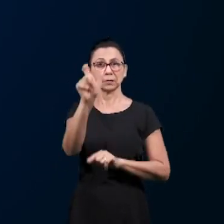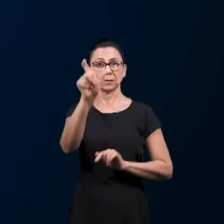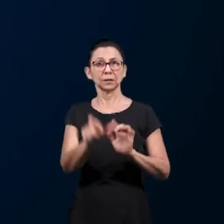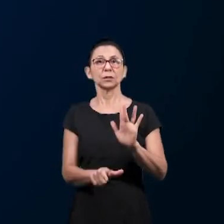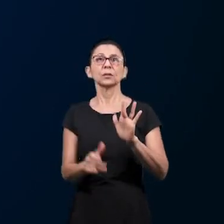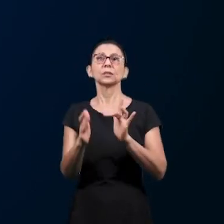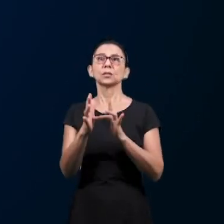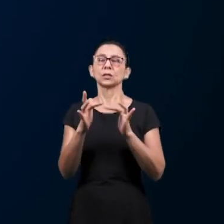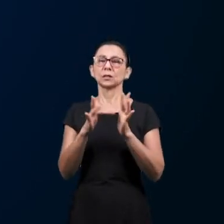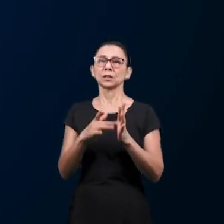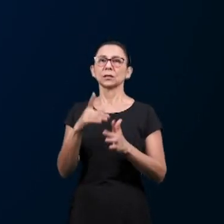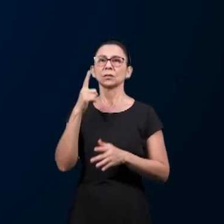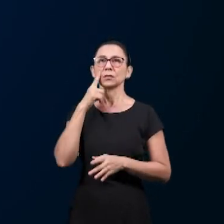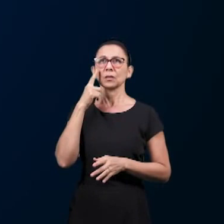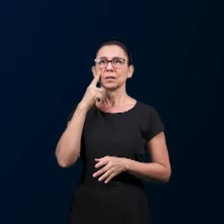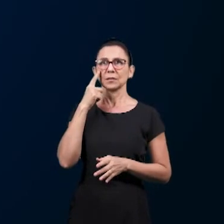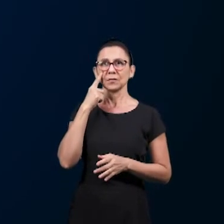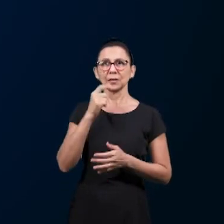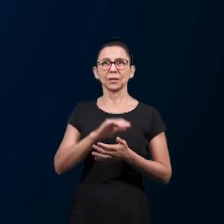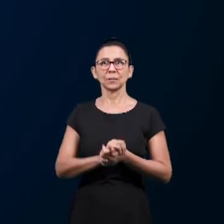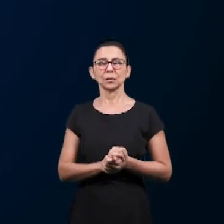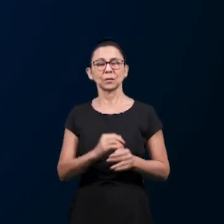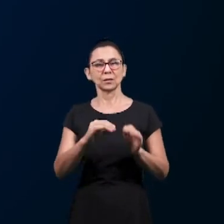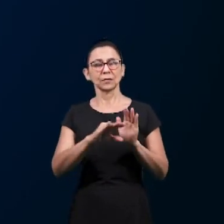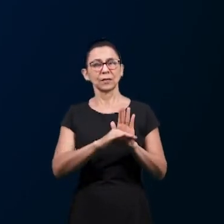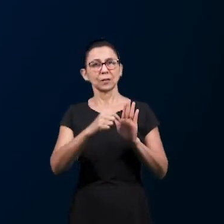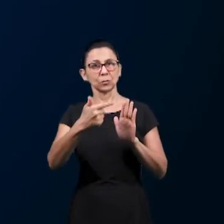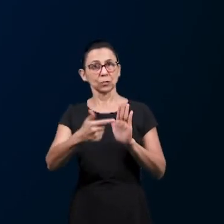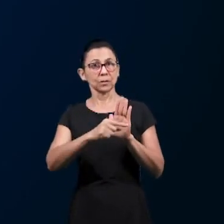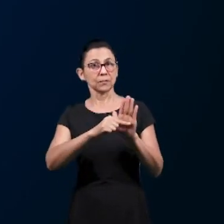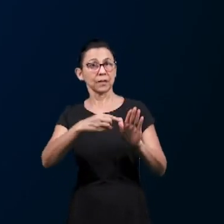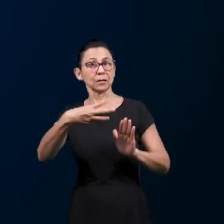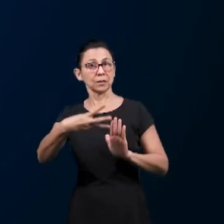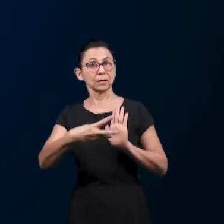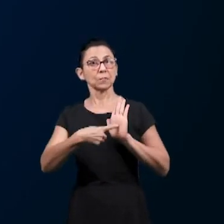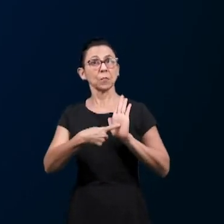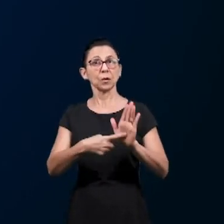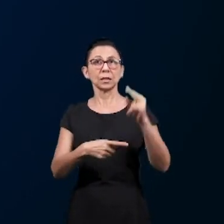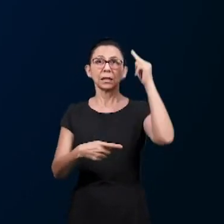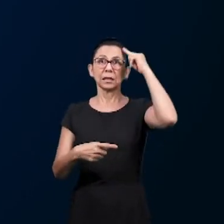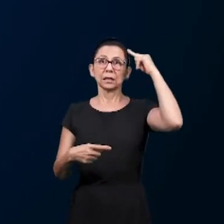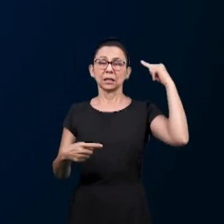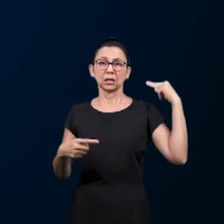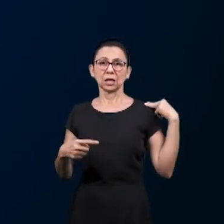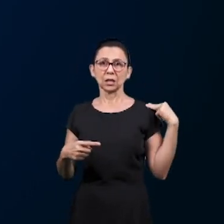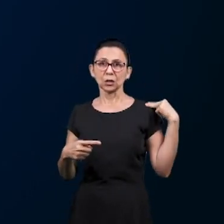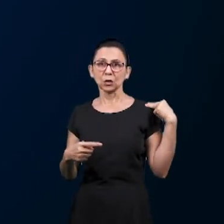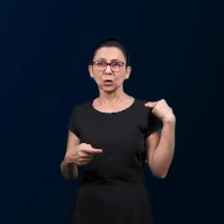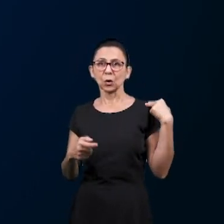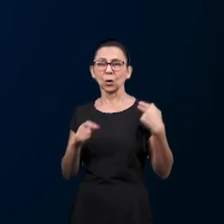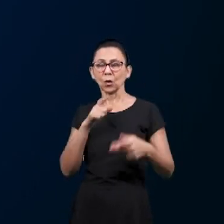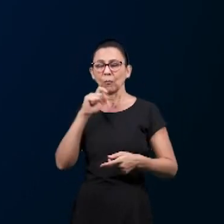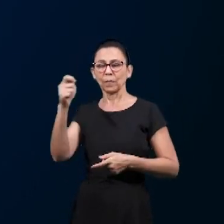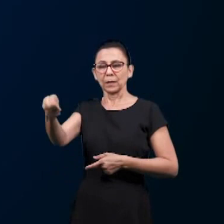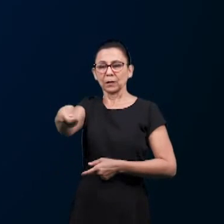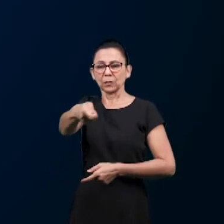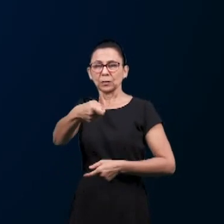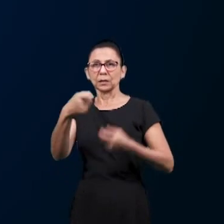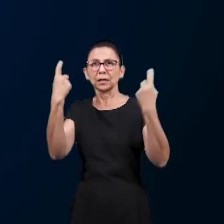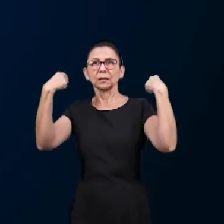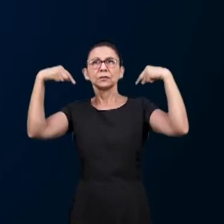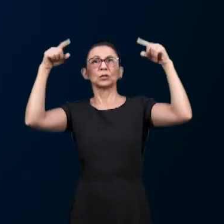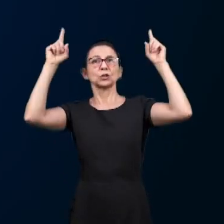Jesus. Nós destacamos o verso 2 e o verso 3, que dizem que José, ele era pastor de ovelhas, ele